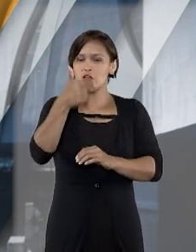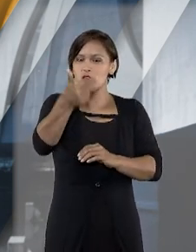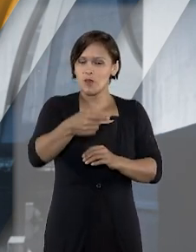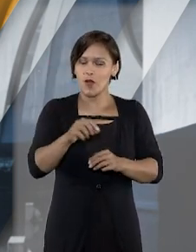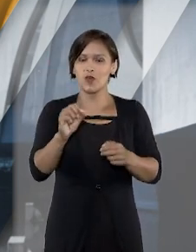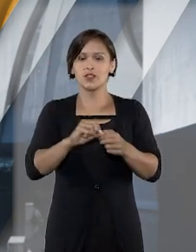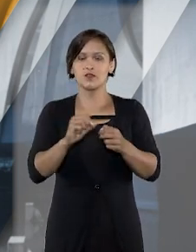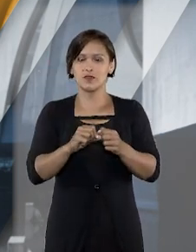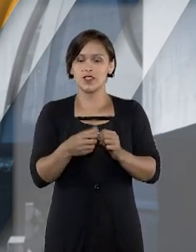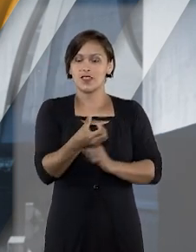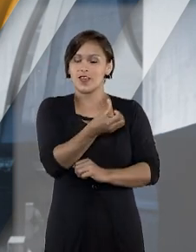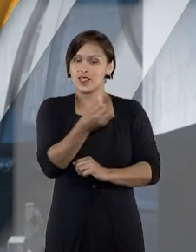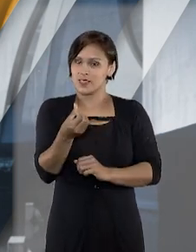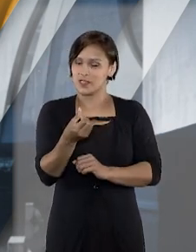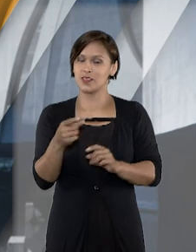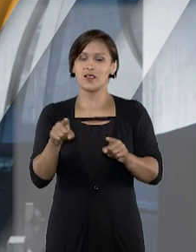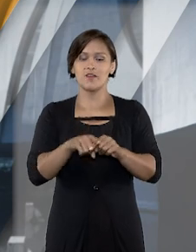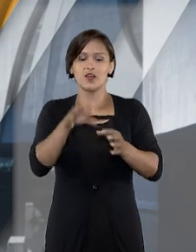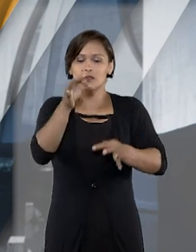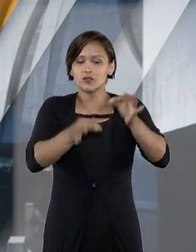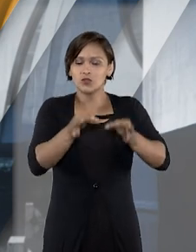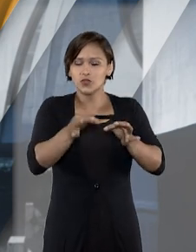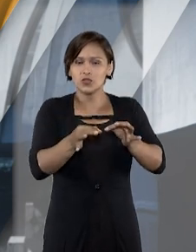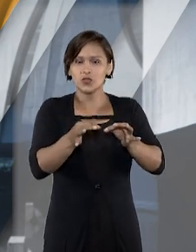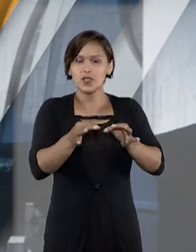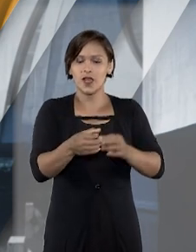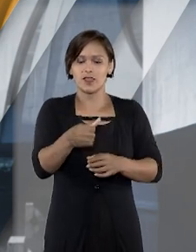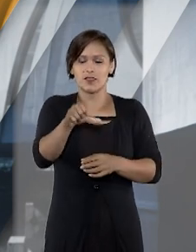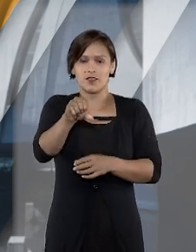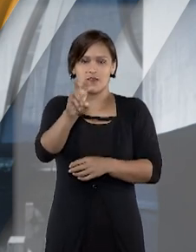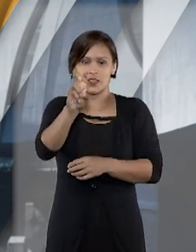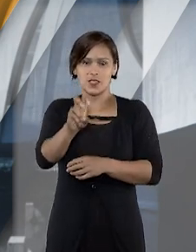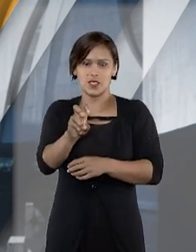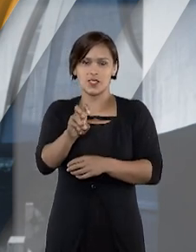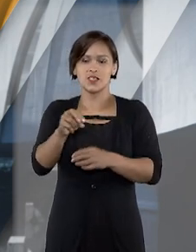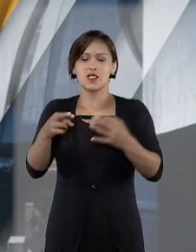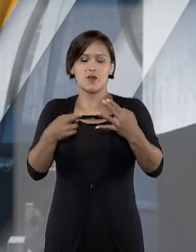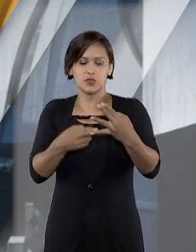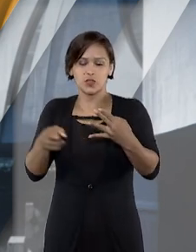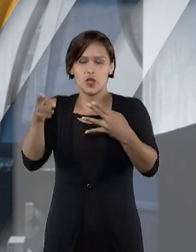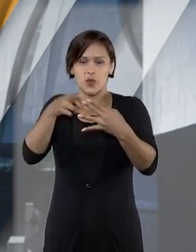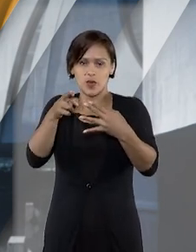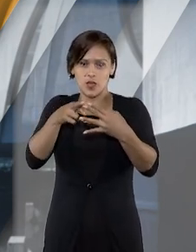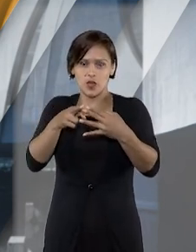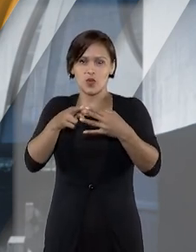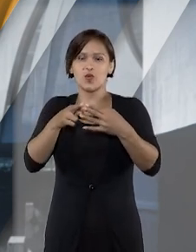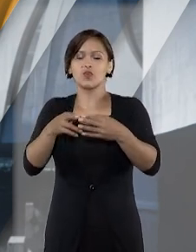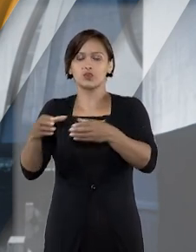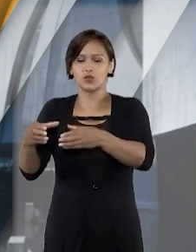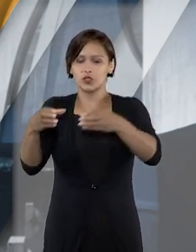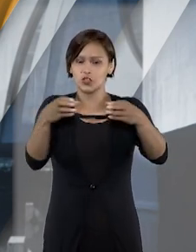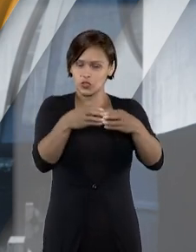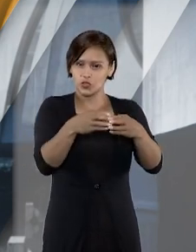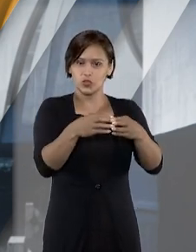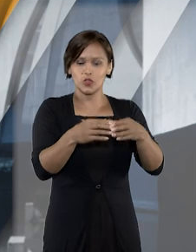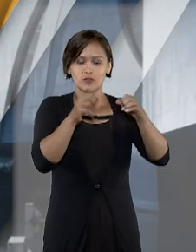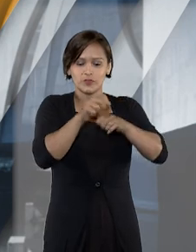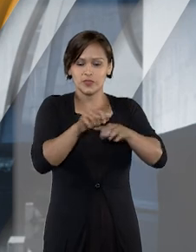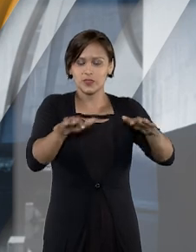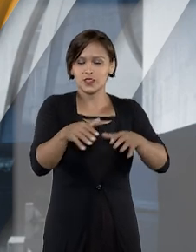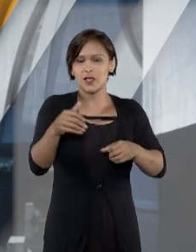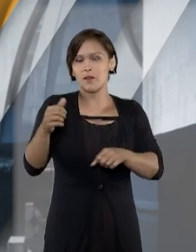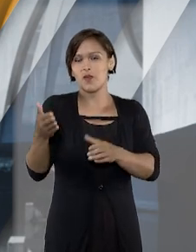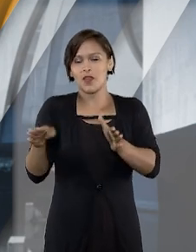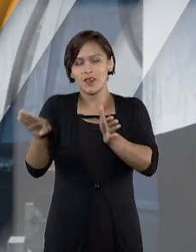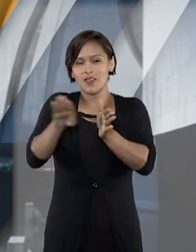cumprida, a 6, foi a de julgar no mínimo 95% dos recursos oriundos de ações coletivas distribuídos a